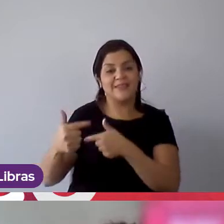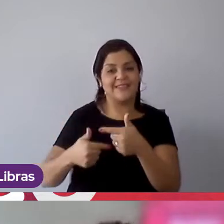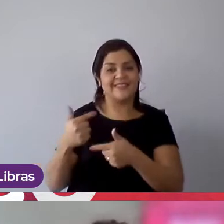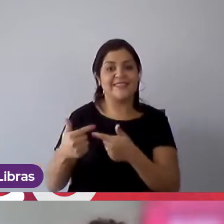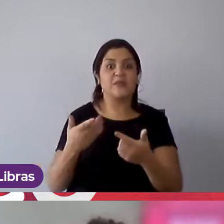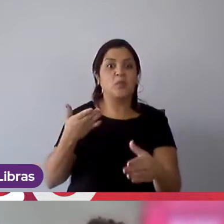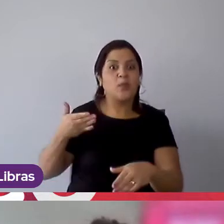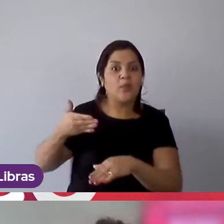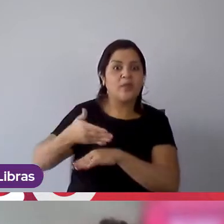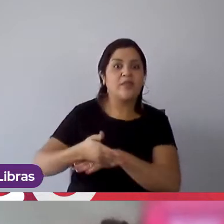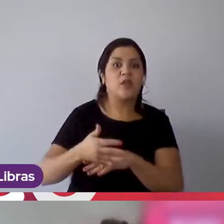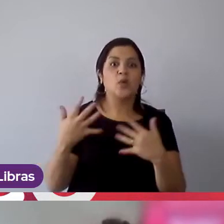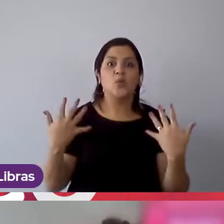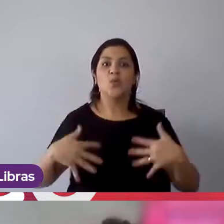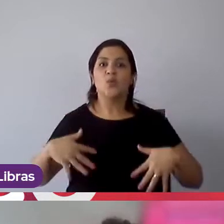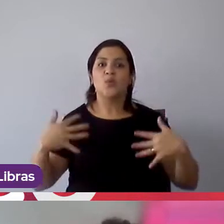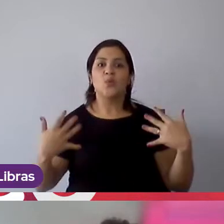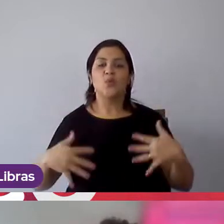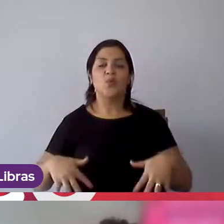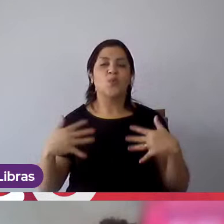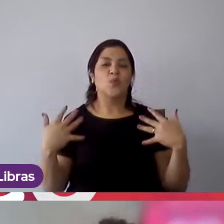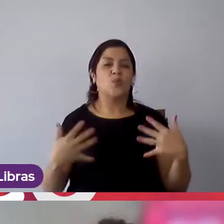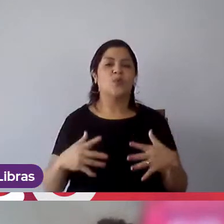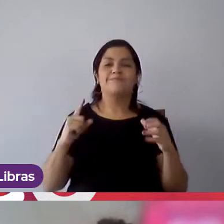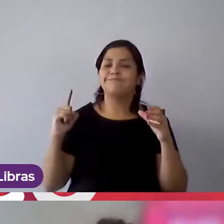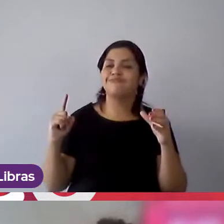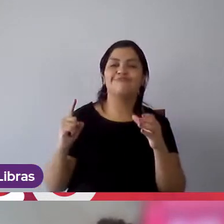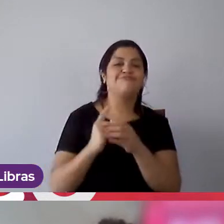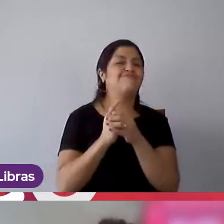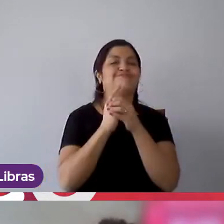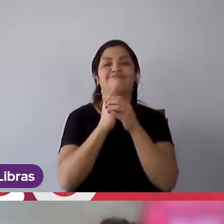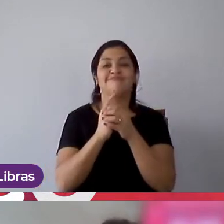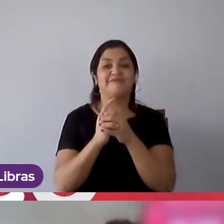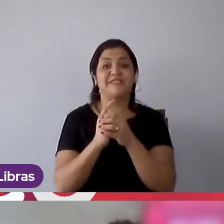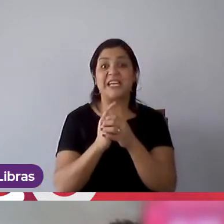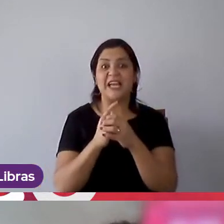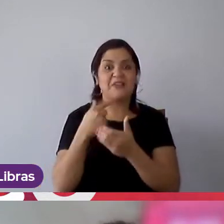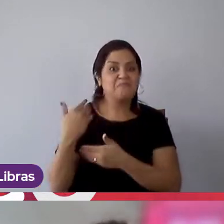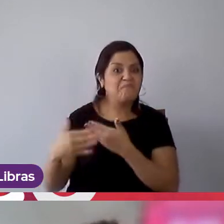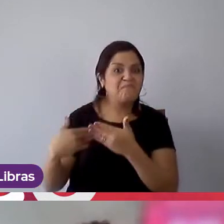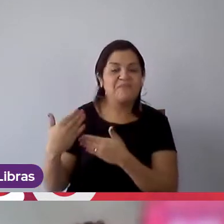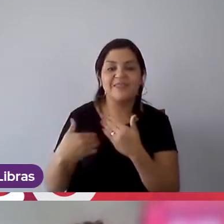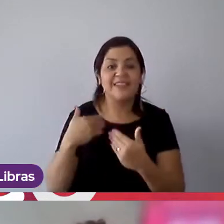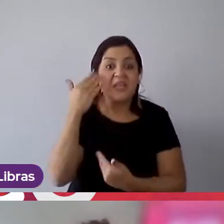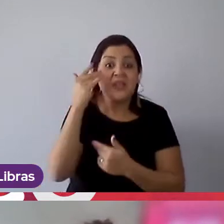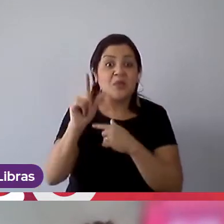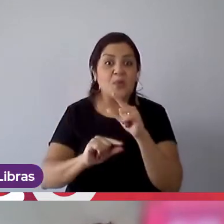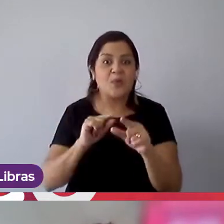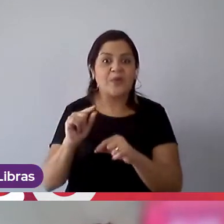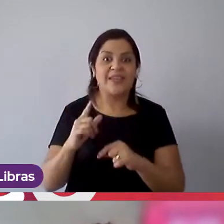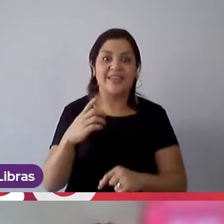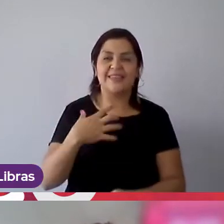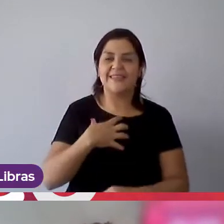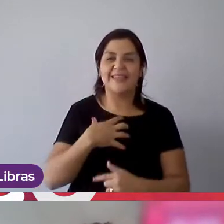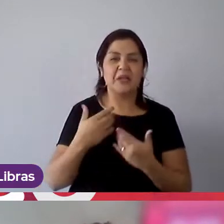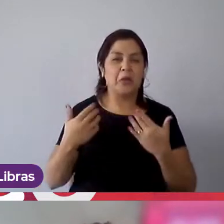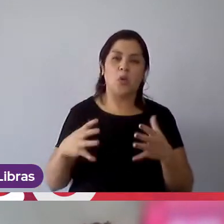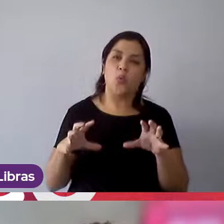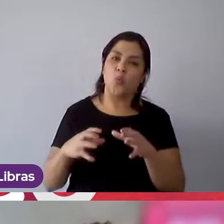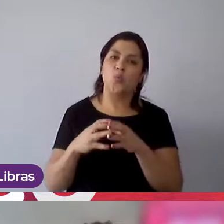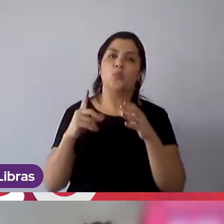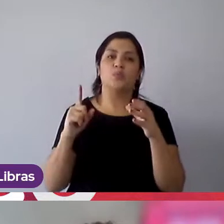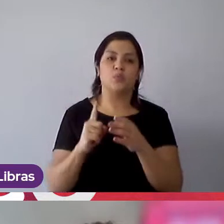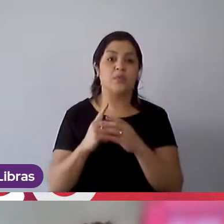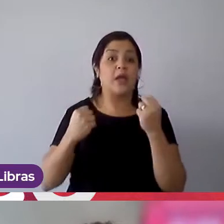quando eu entrei, aquilo se estendeu, aquele acolhimento se estendeu para a minha equipe. Eu entendi que minha equipe, além de ser minha equipe, era a minha